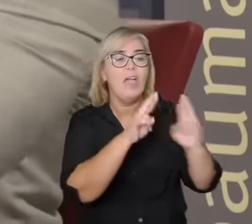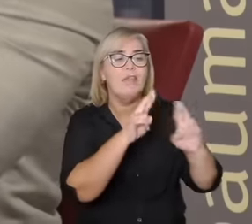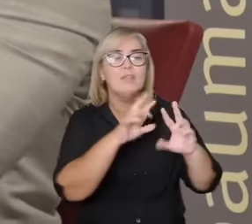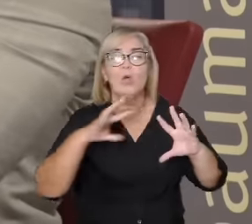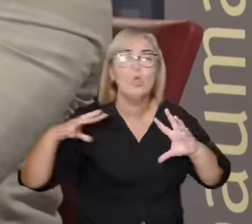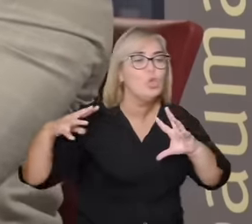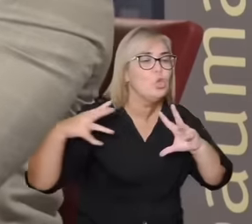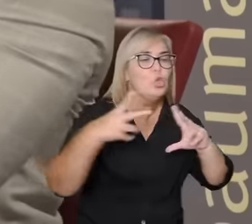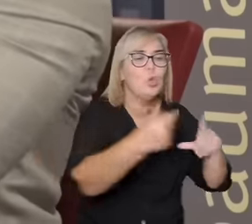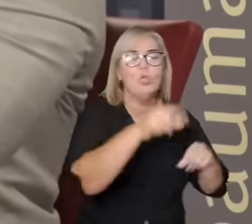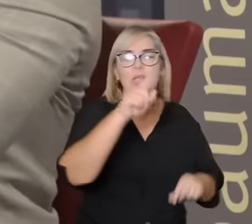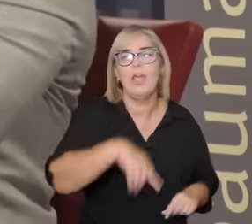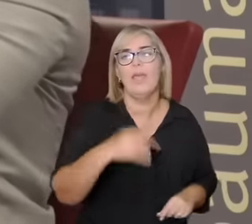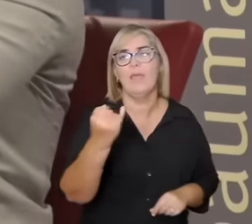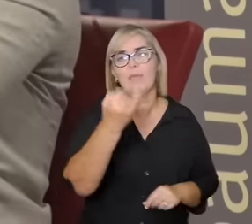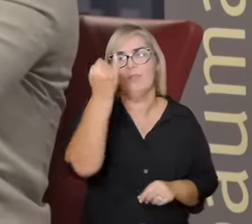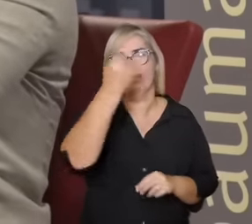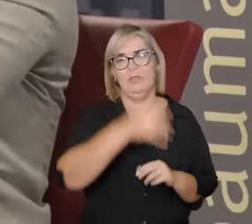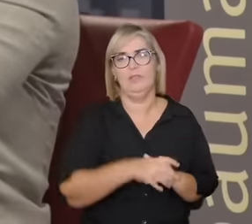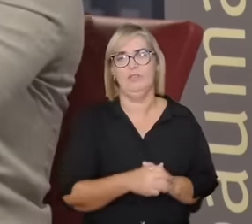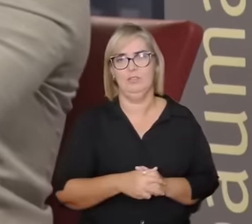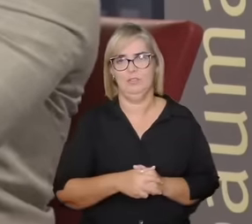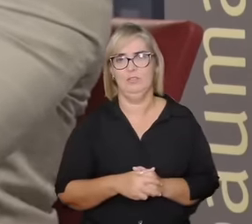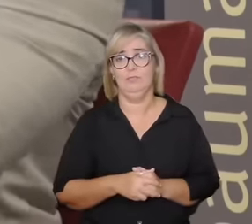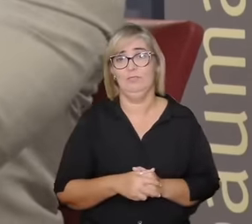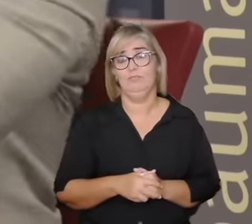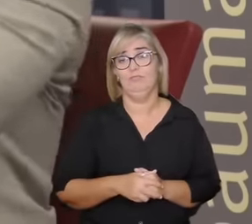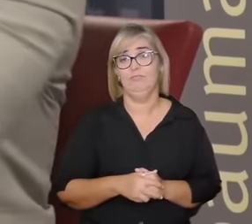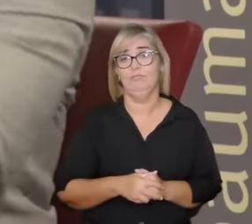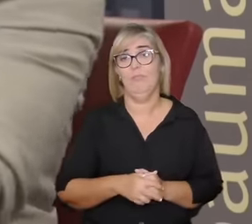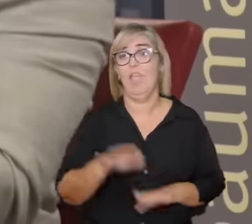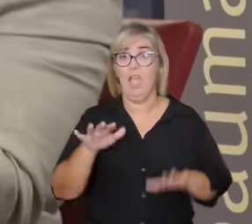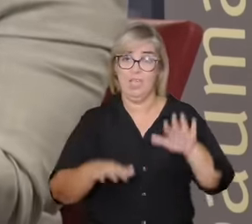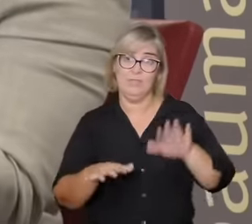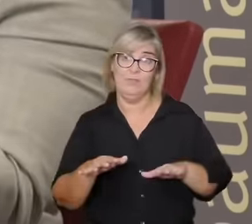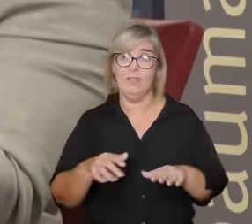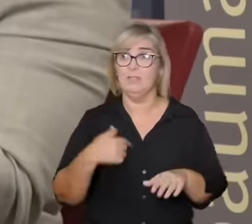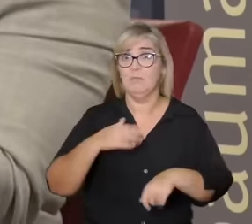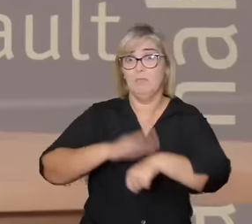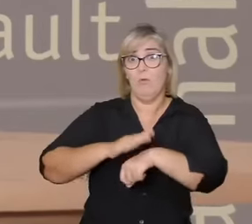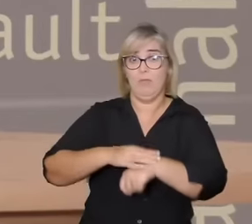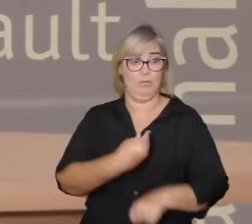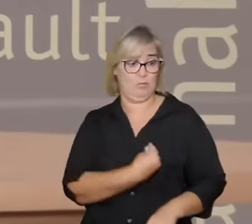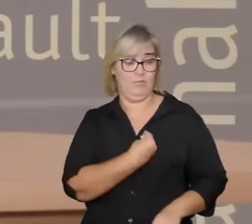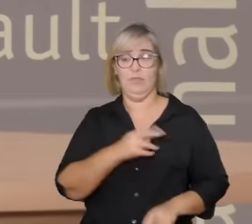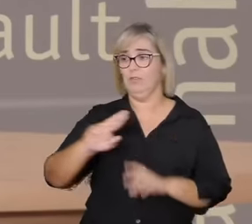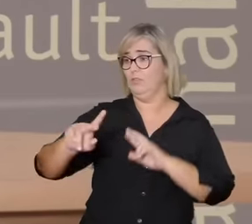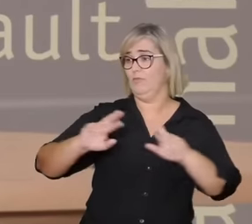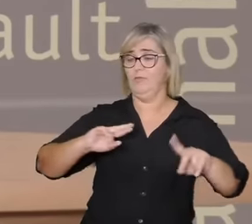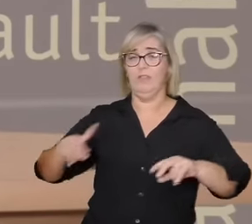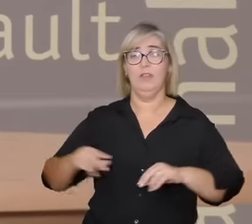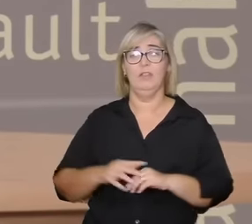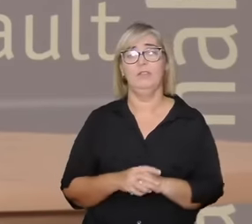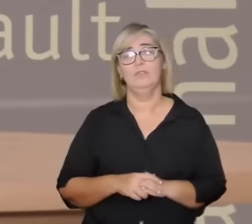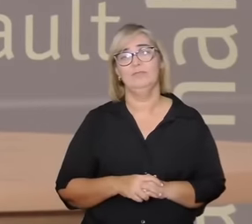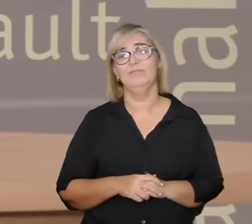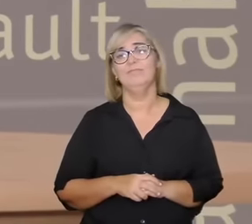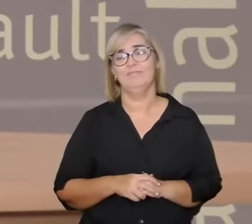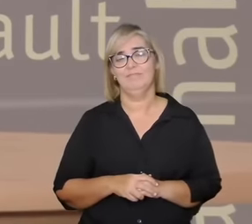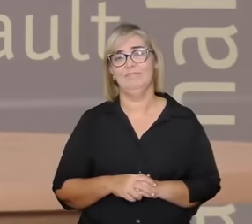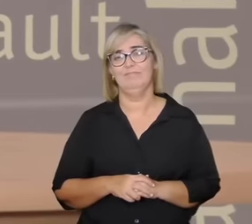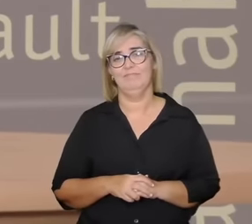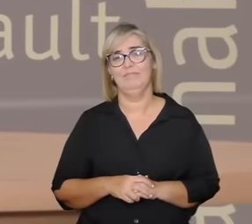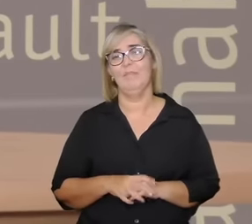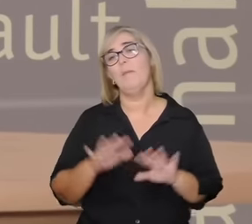nossa elaboração algumas em algum momento outras em tantos outros isso faz uma diferença por que a